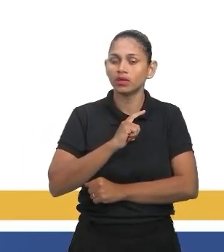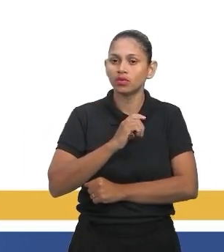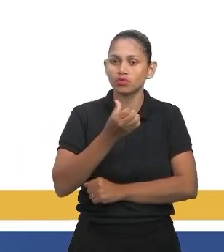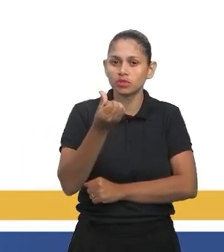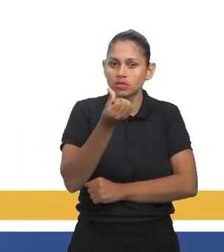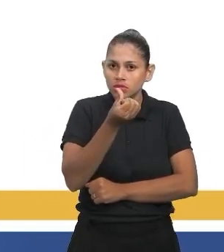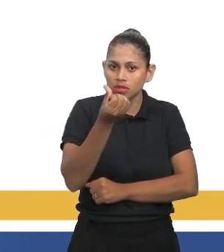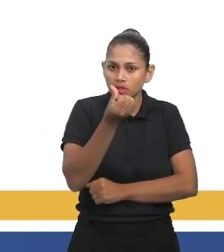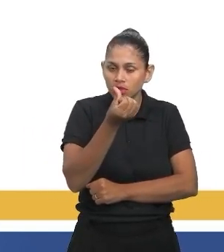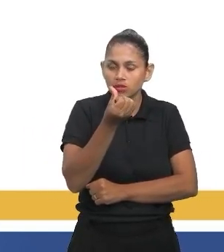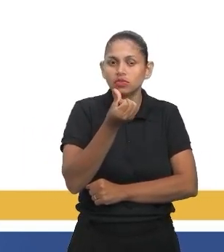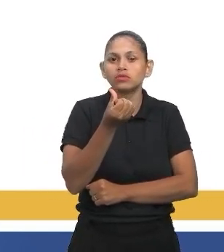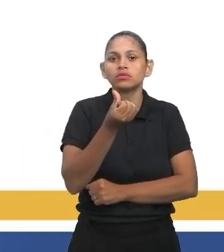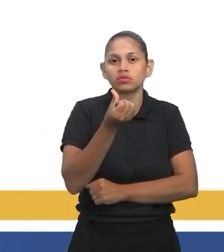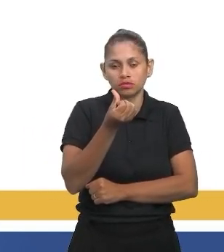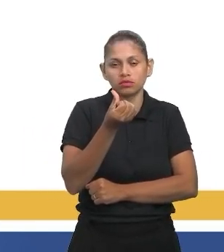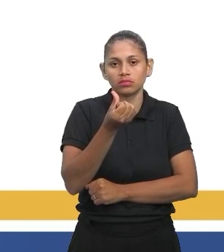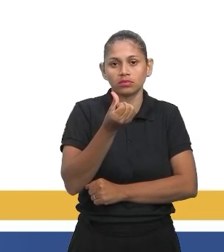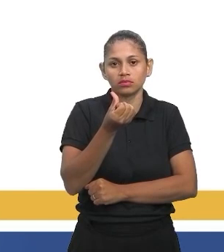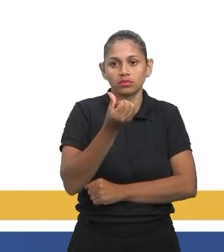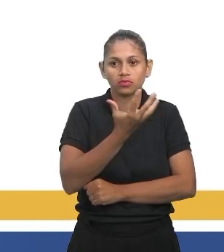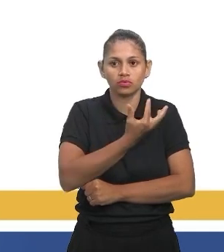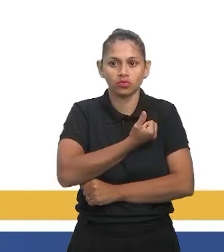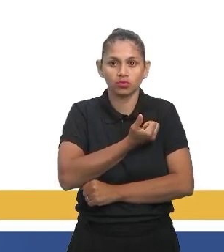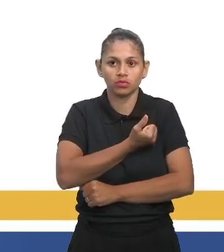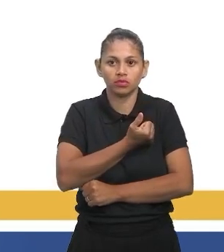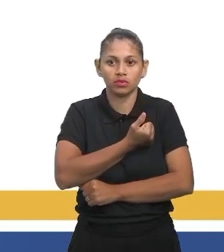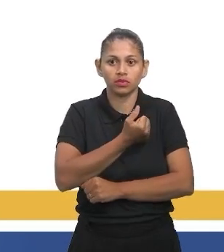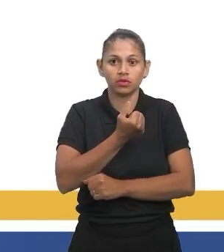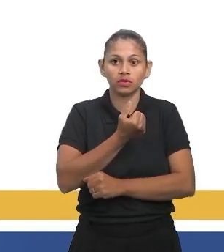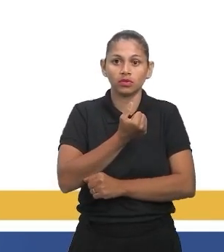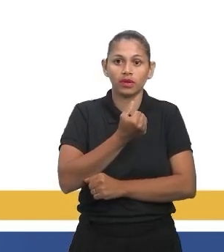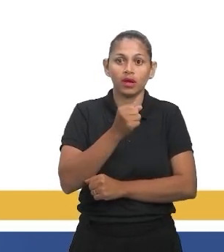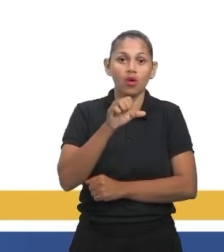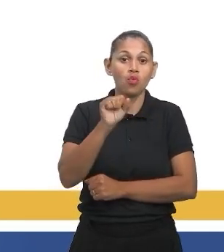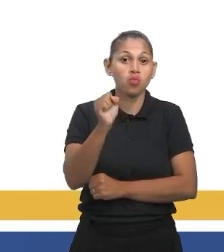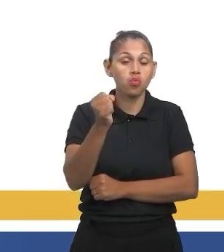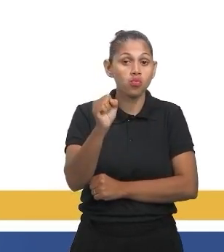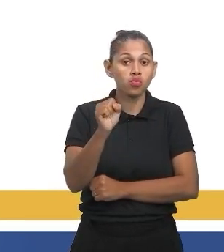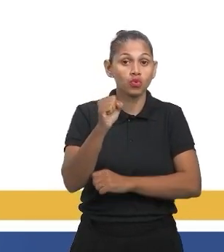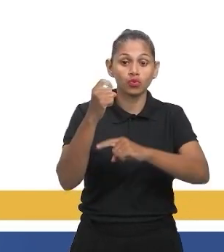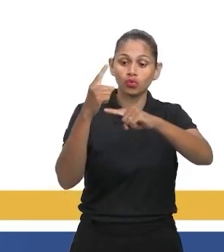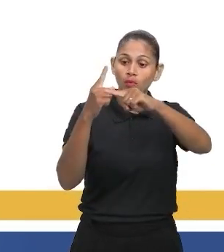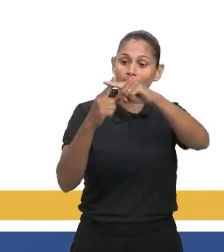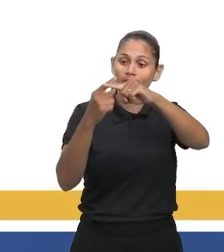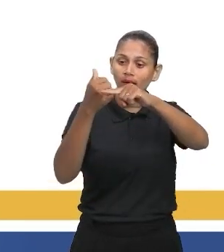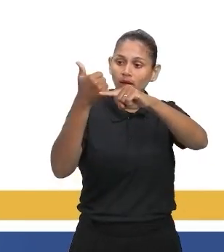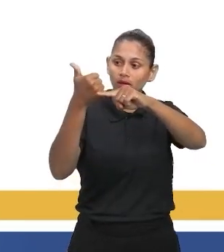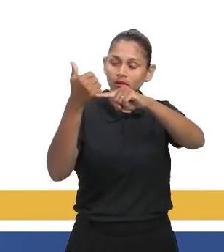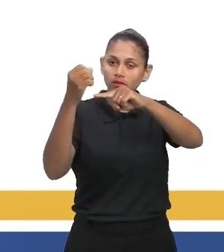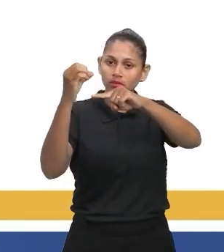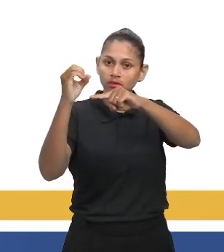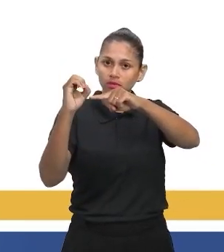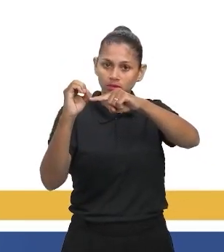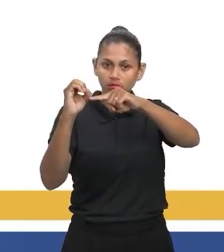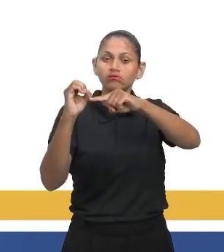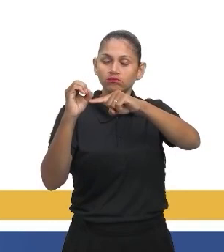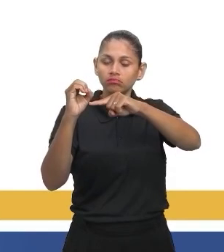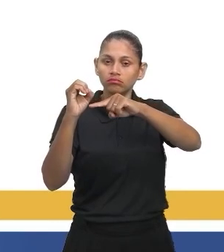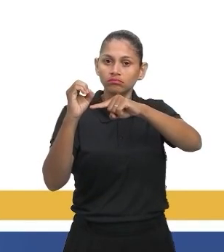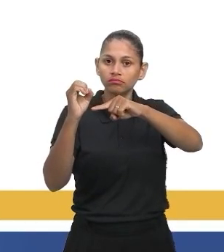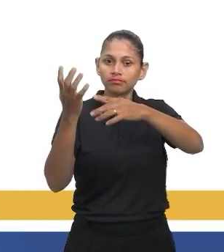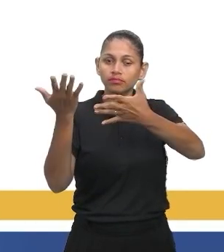depois do oito? O dez. Então, vou somar o quê? Oito mais dez, que são exatamente os dois números que estão no meio. Oito mais dez.